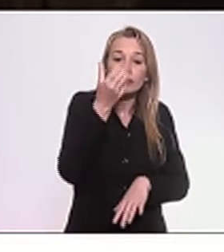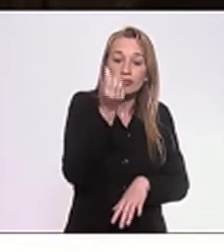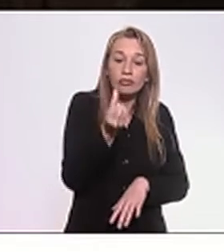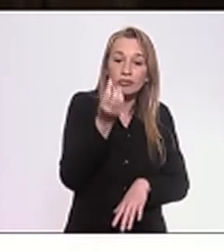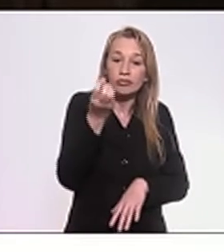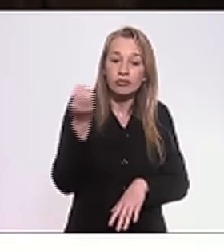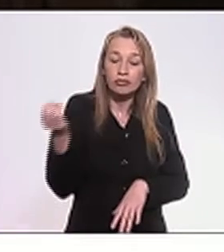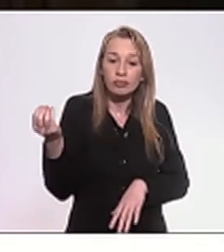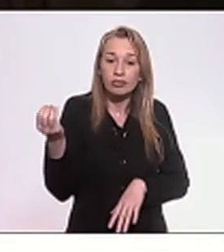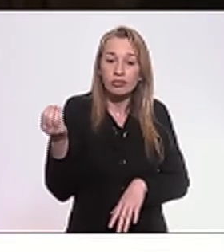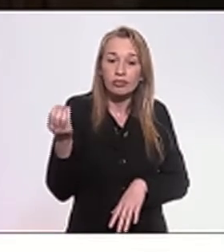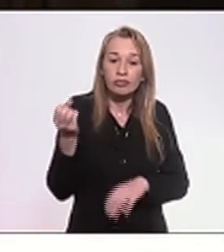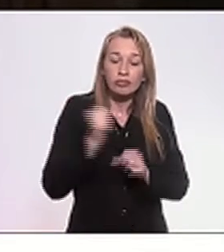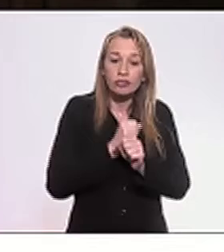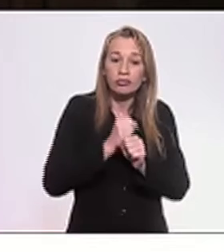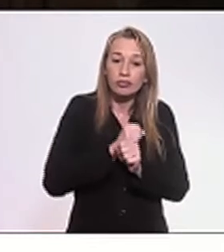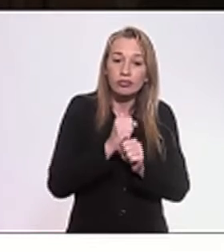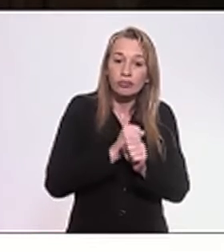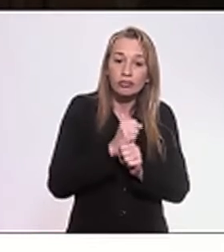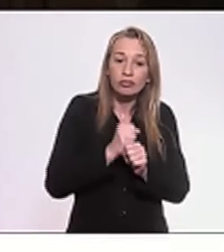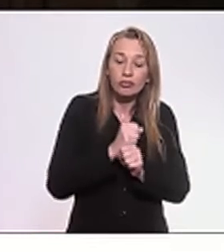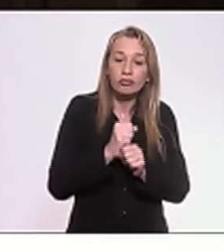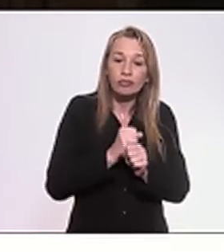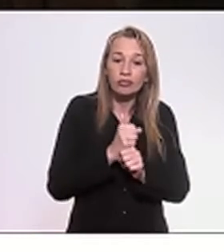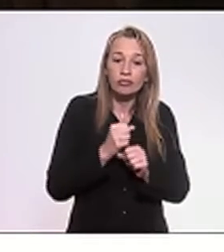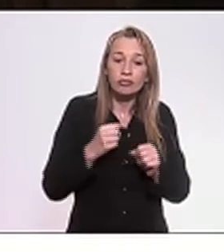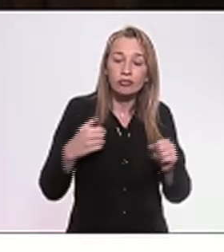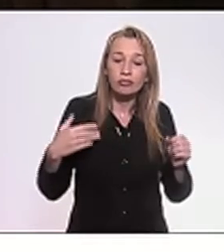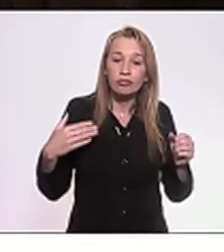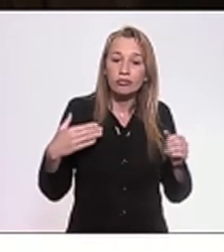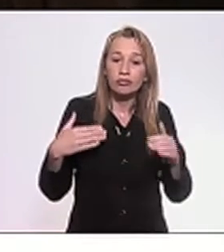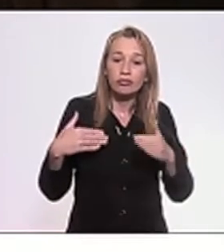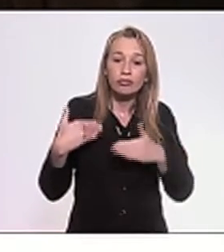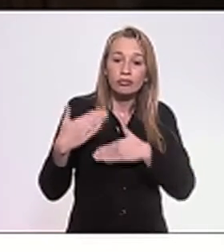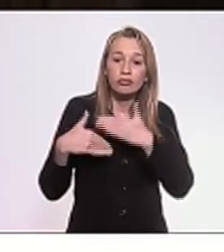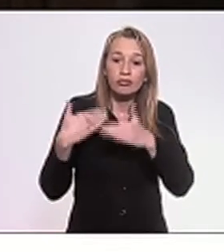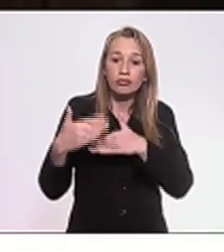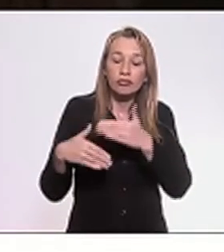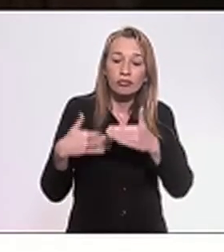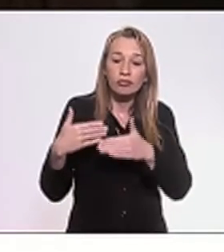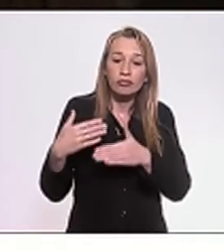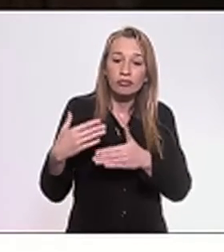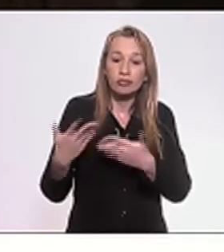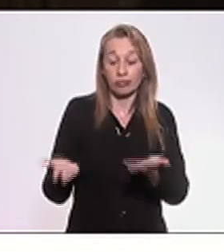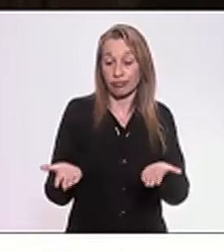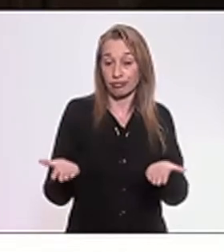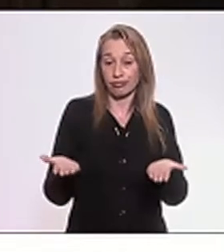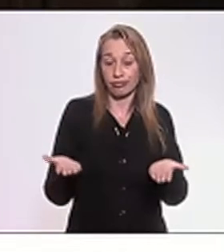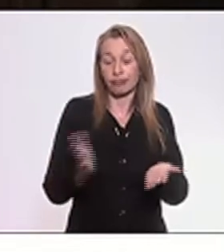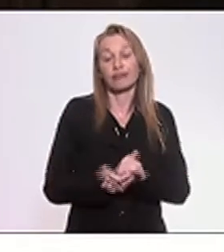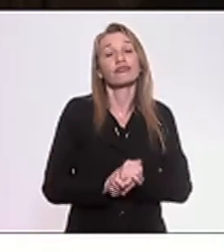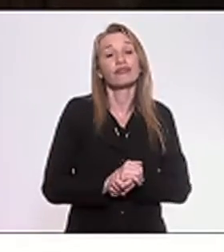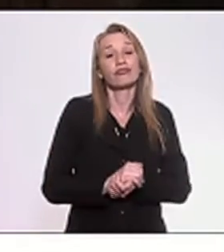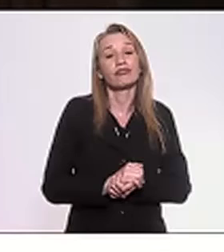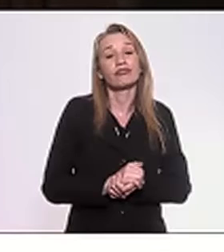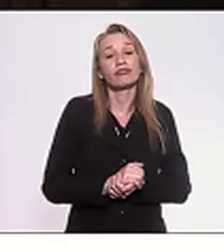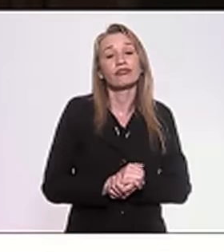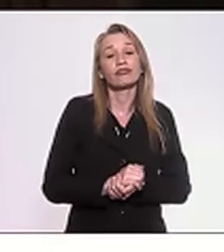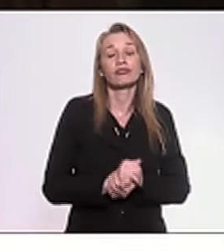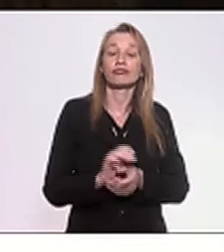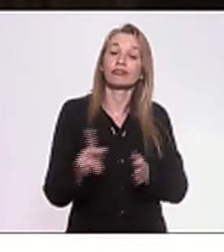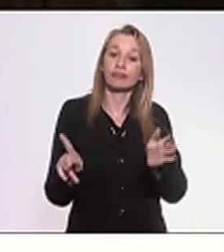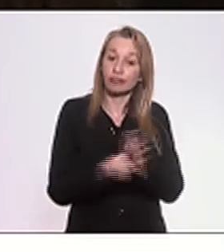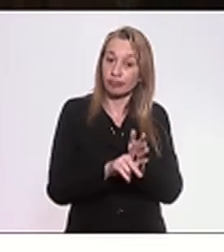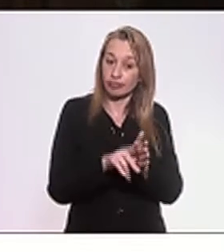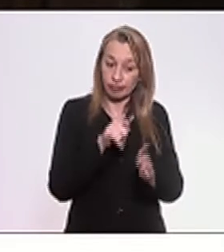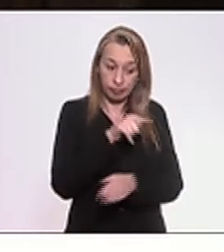anos, até a 12ª geração. Então, no mérito, esse projeto